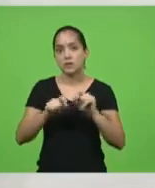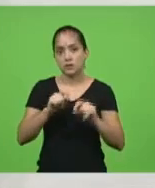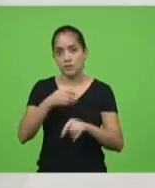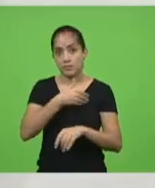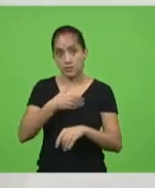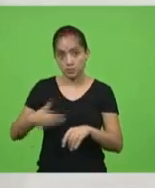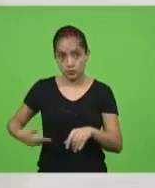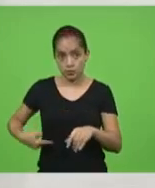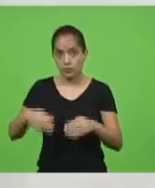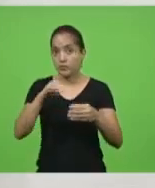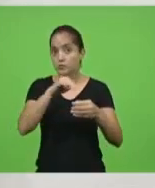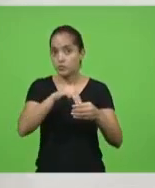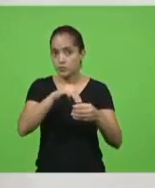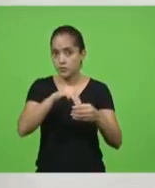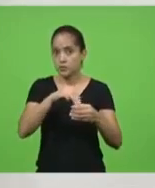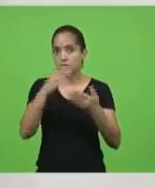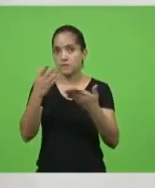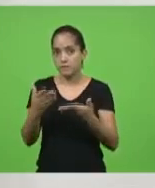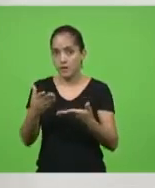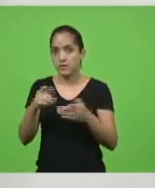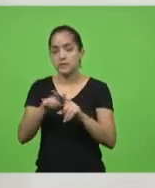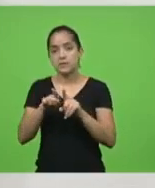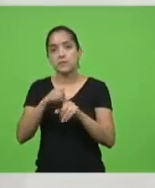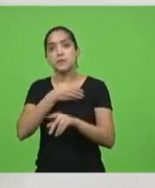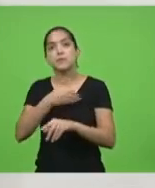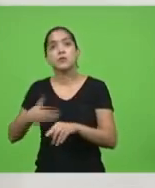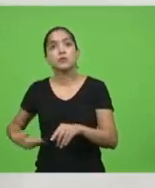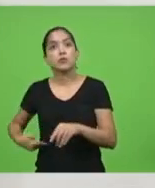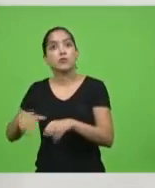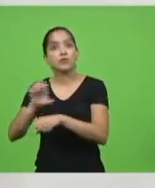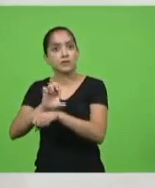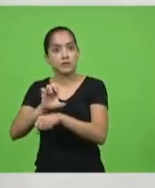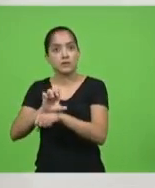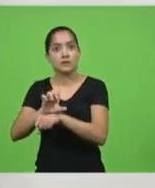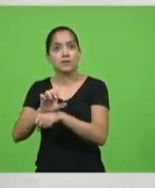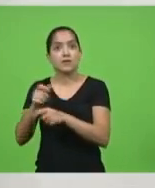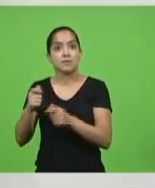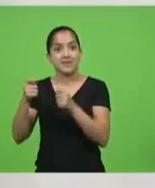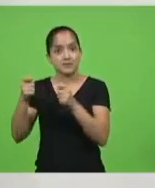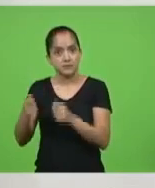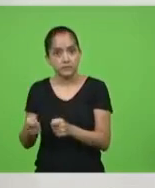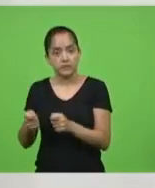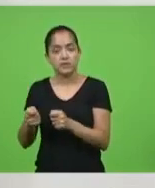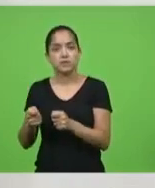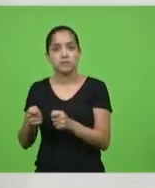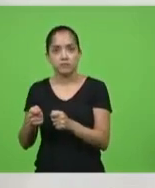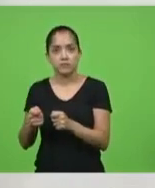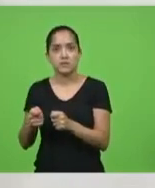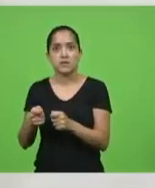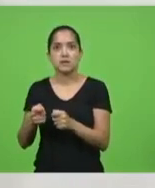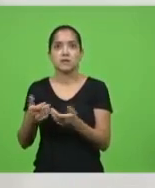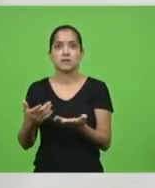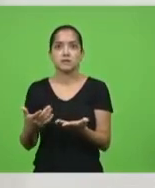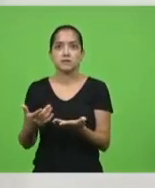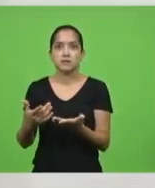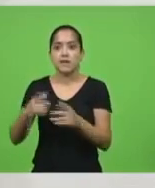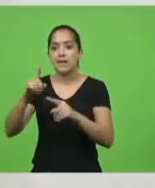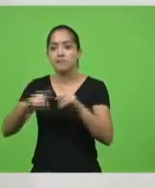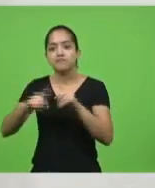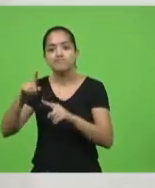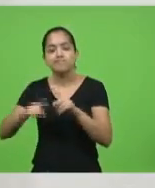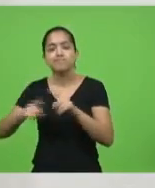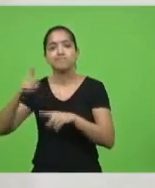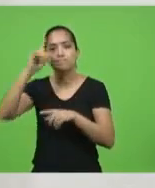municipais e pelo governo do Estado, de forma muito mais forte até, é equipar cada vez mais os